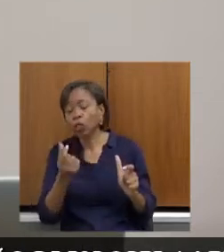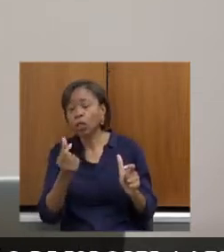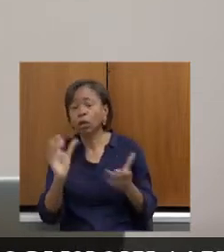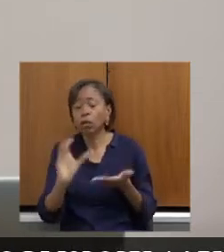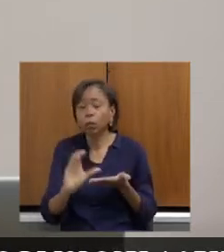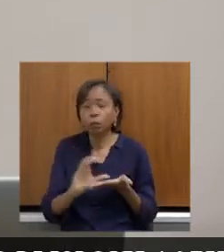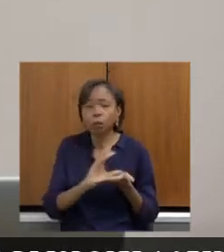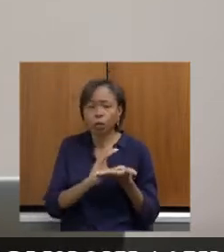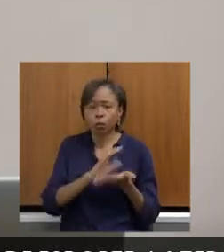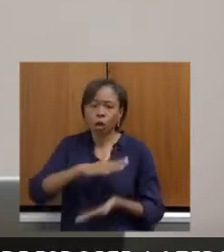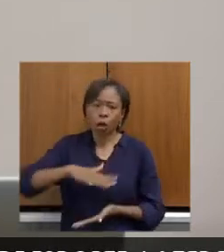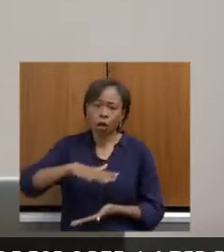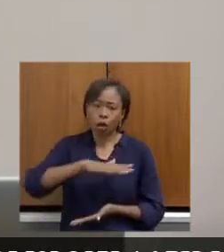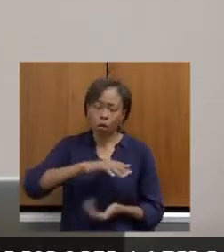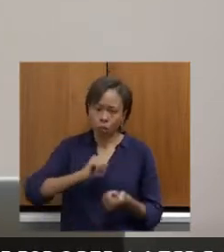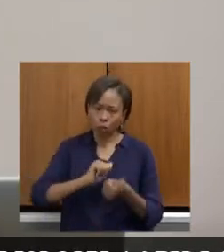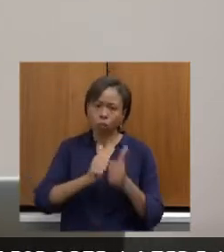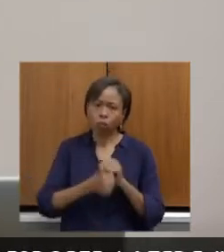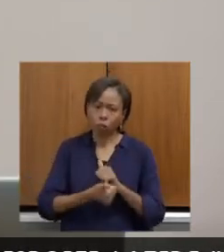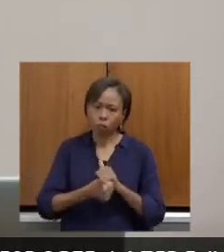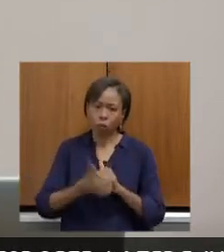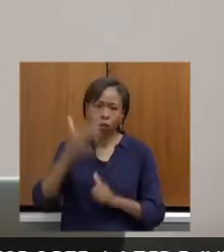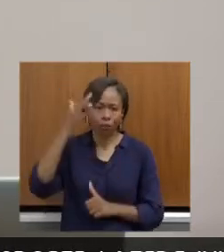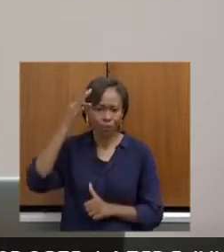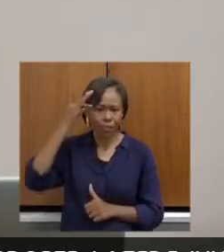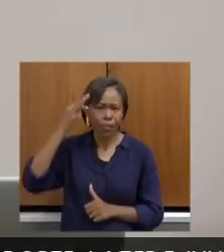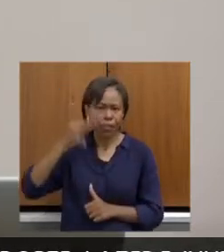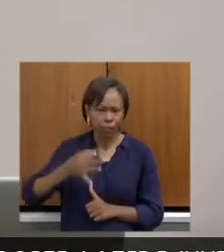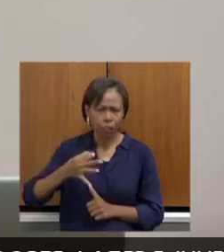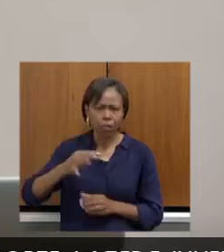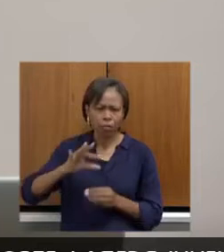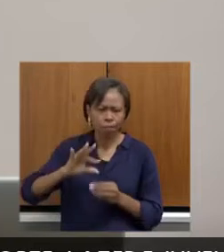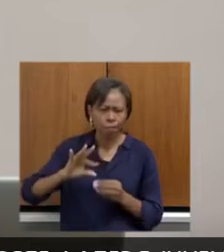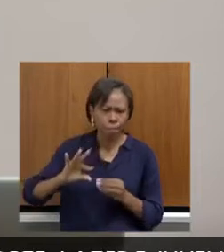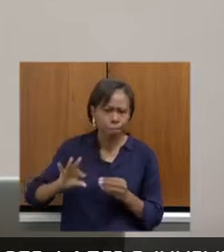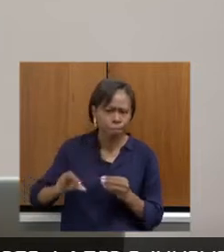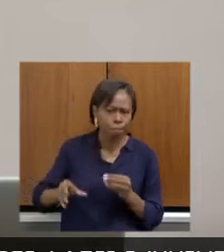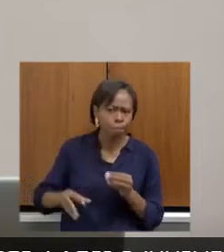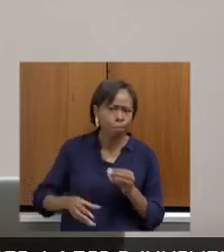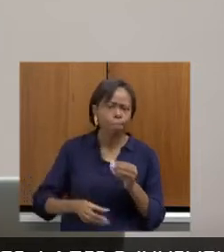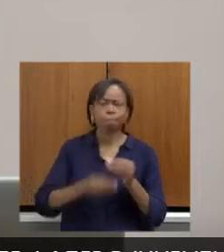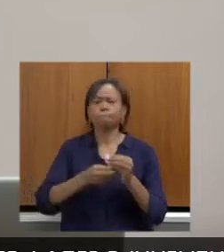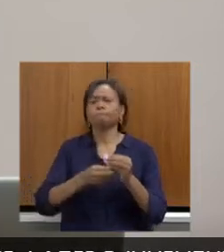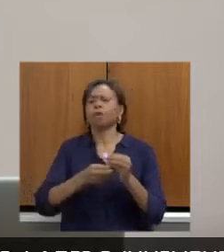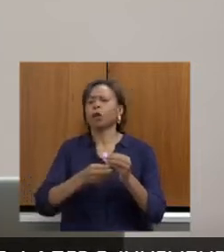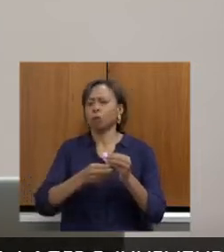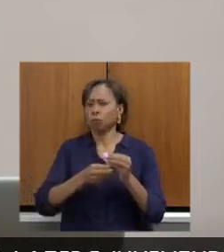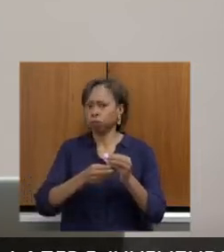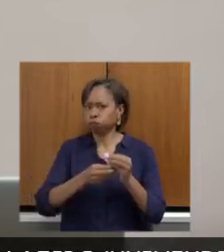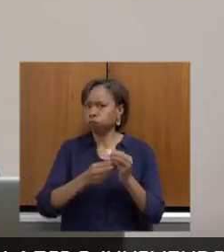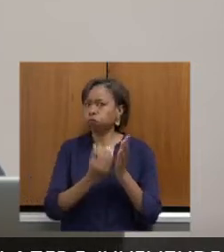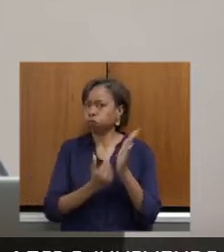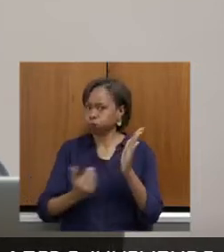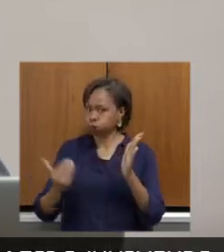e, com certeza absoluta, haverá um incremento substancial. e isso é, com certeza, absoluta e vai